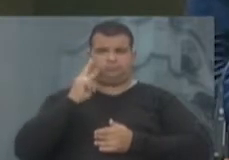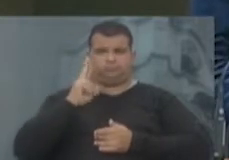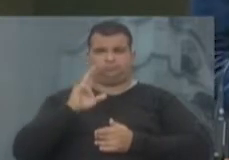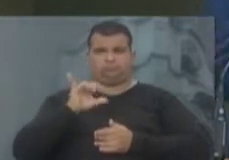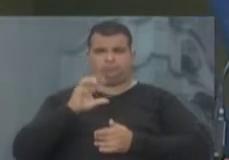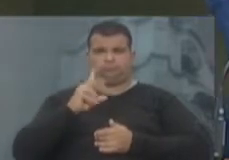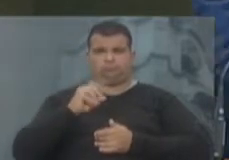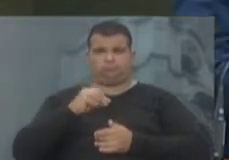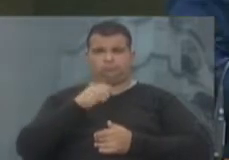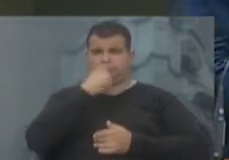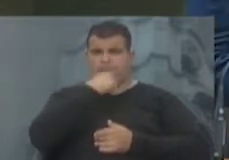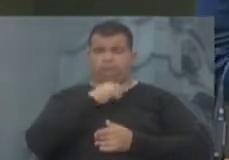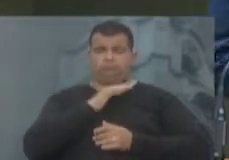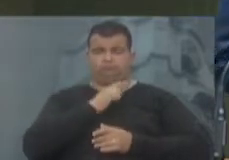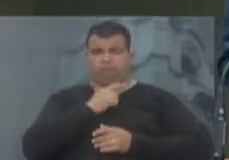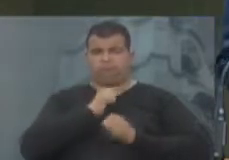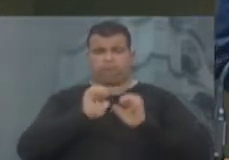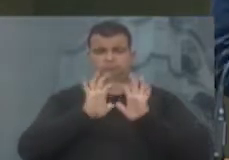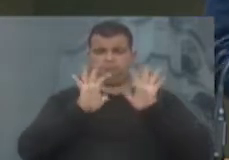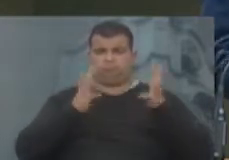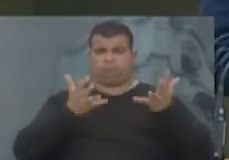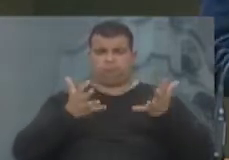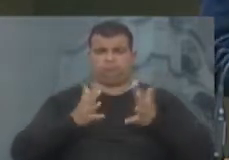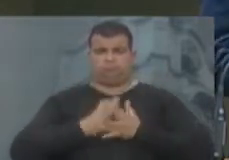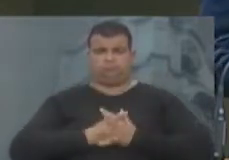acho que fica claro aí, portanto,